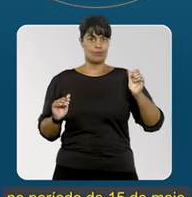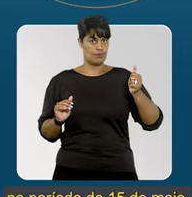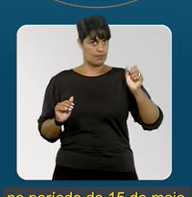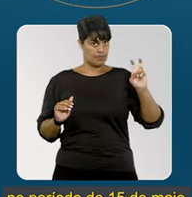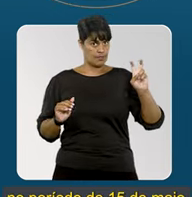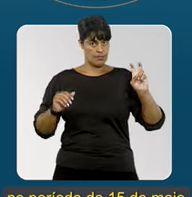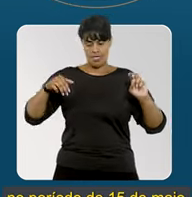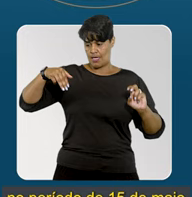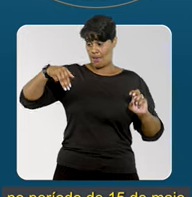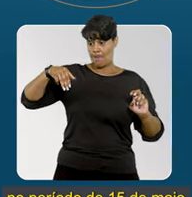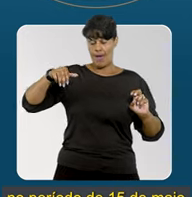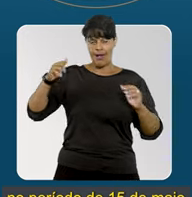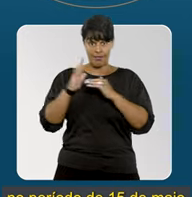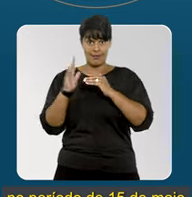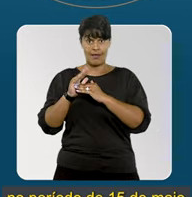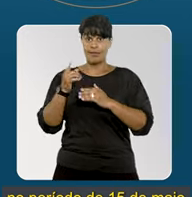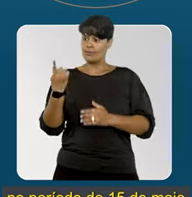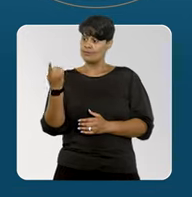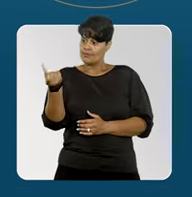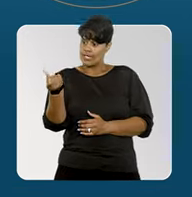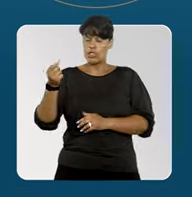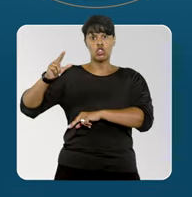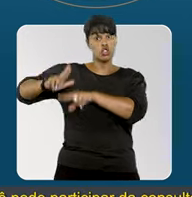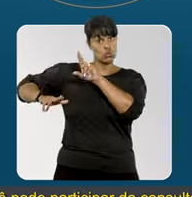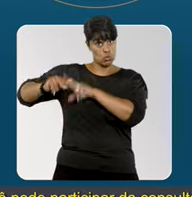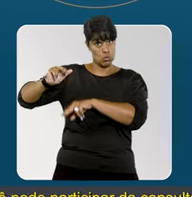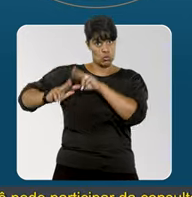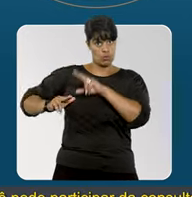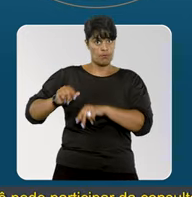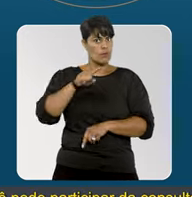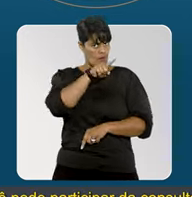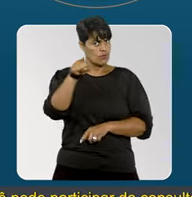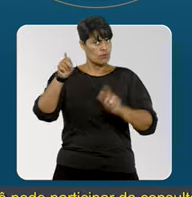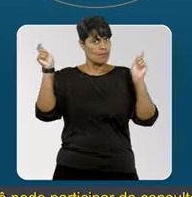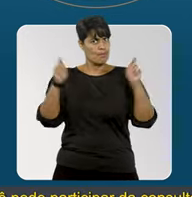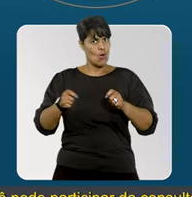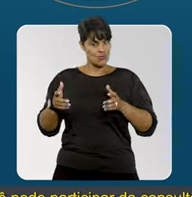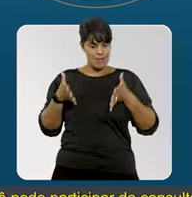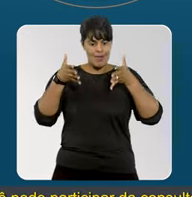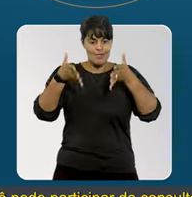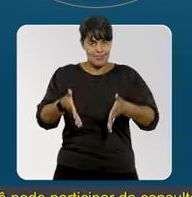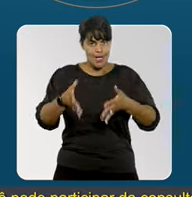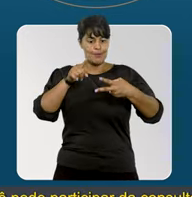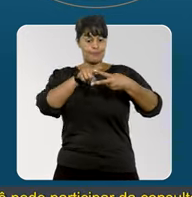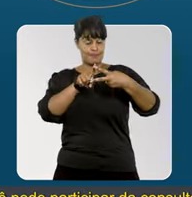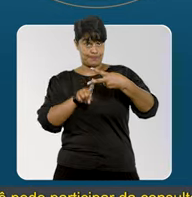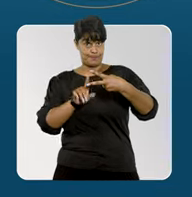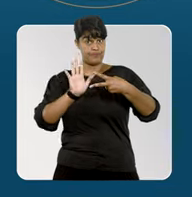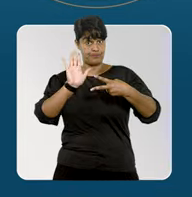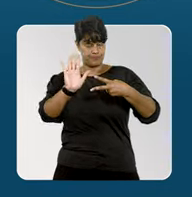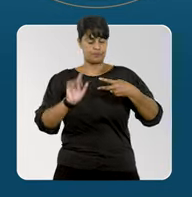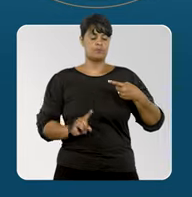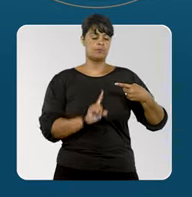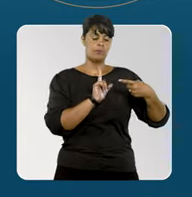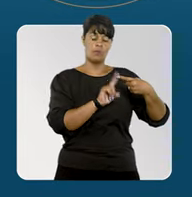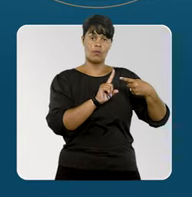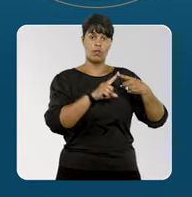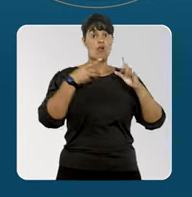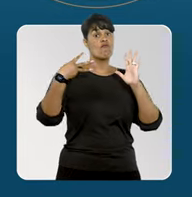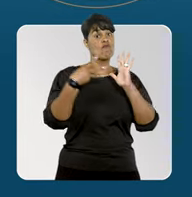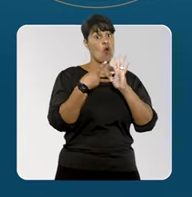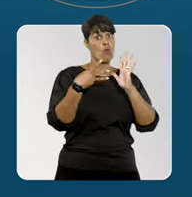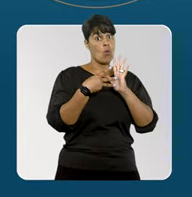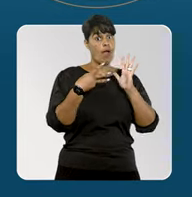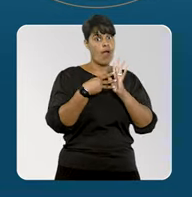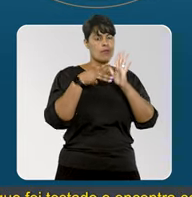15 de maio a 16 de junho. Você pode participar da consulta de duas formas. Através de